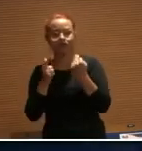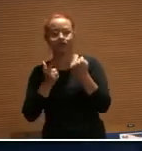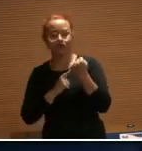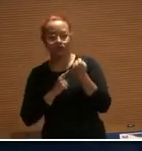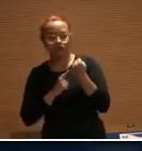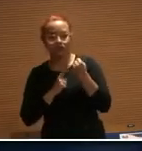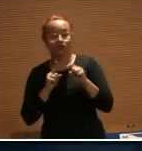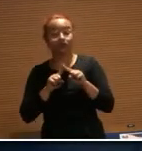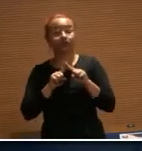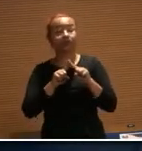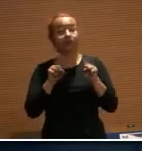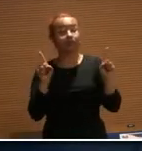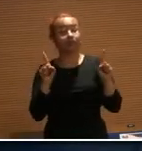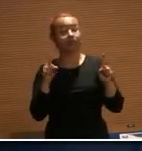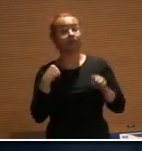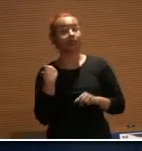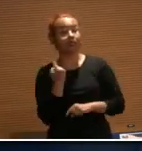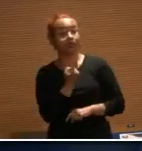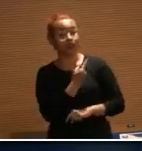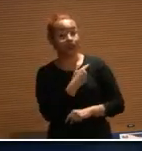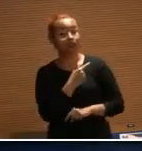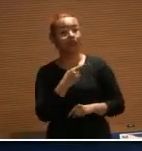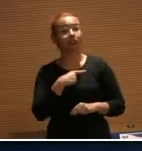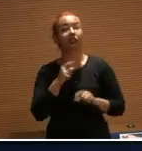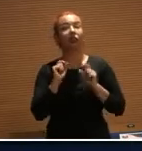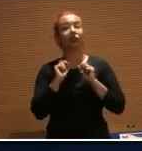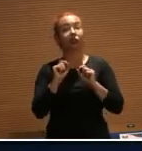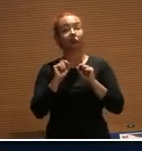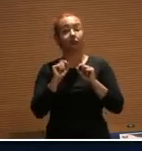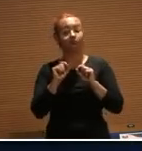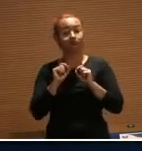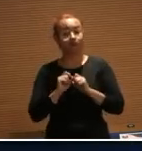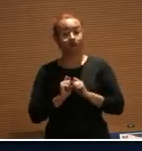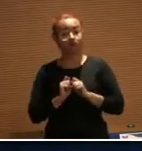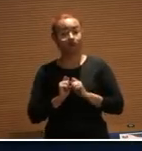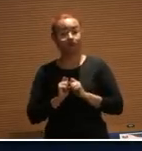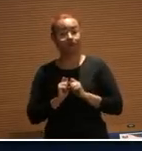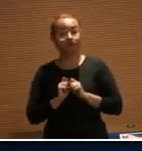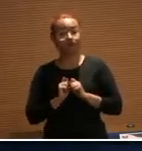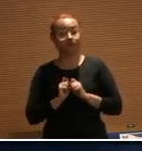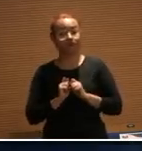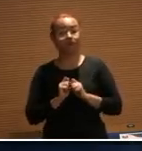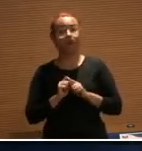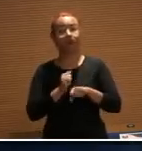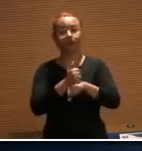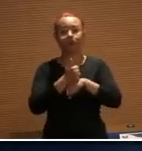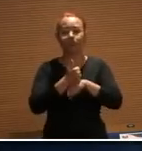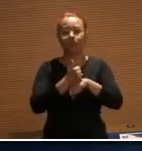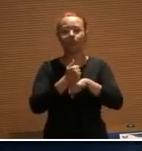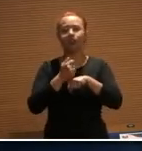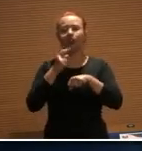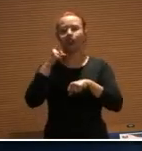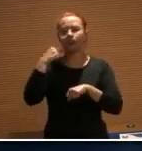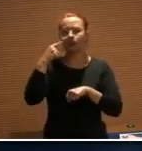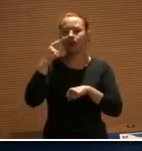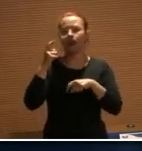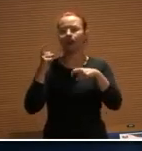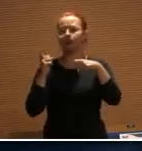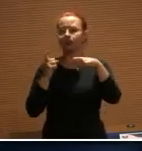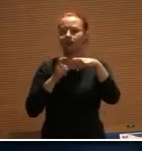ainda bem que nós temos a posição de que, independente se seja advogado, médico, tenha